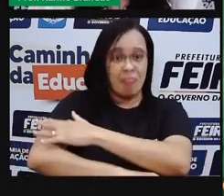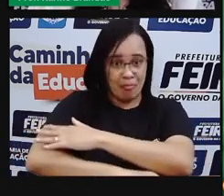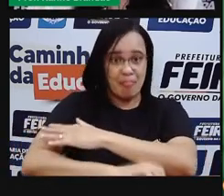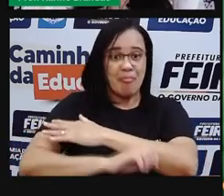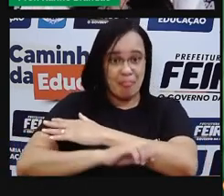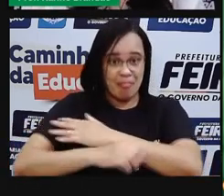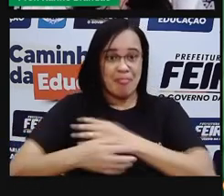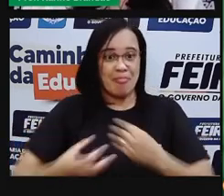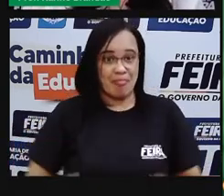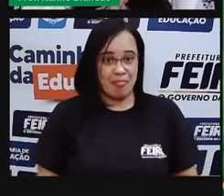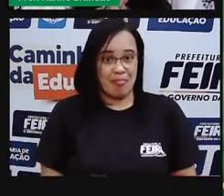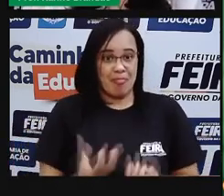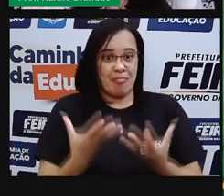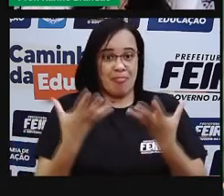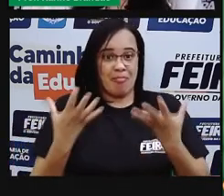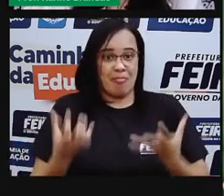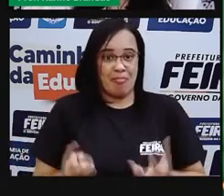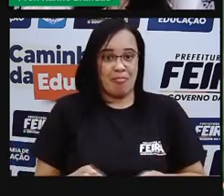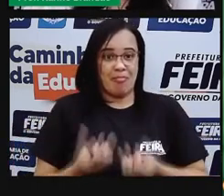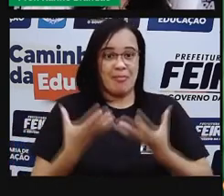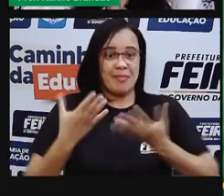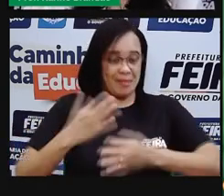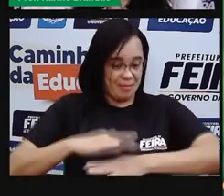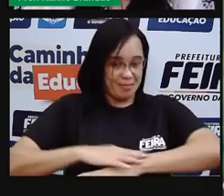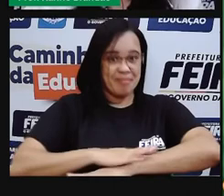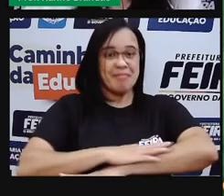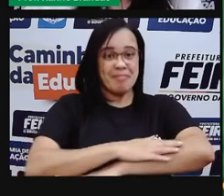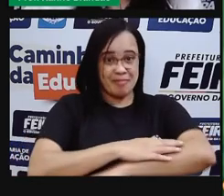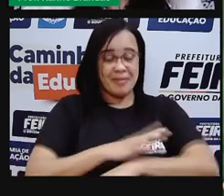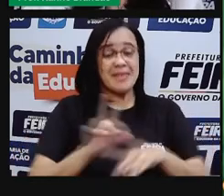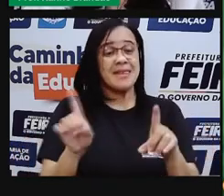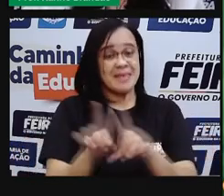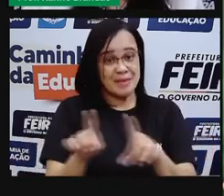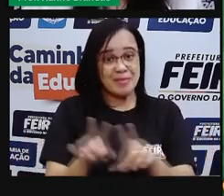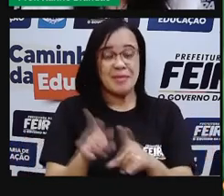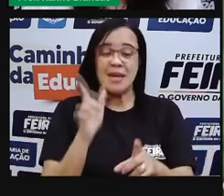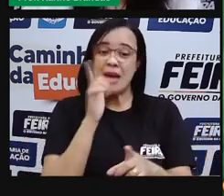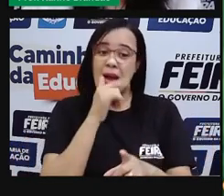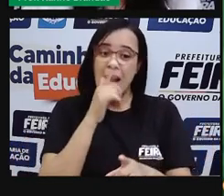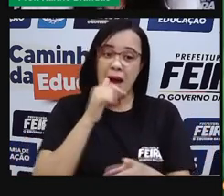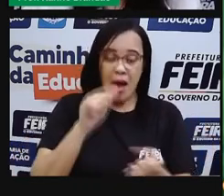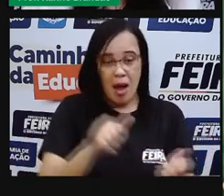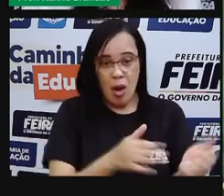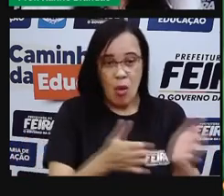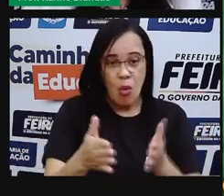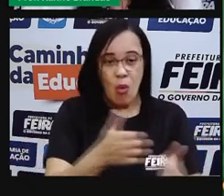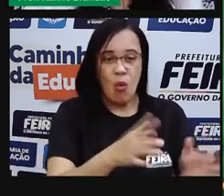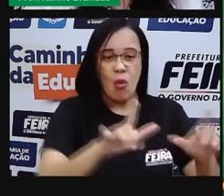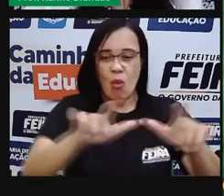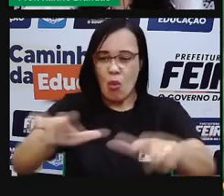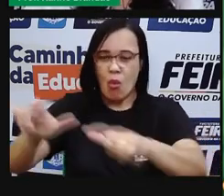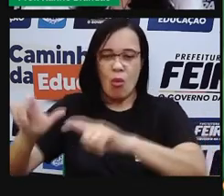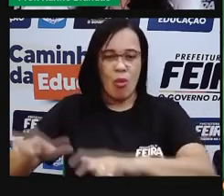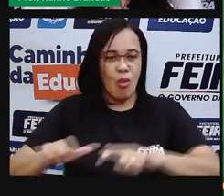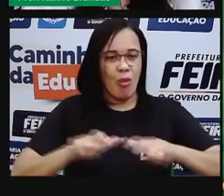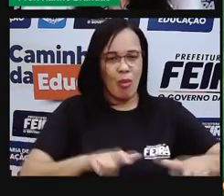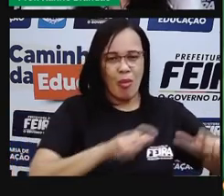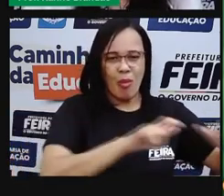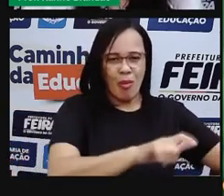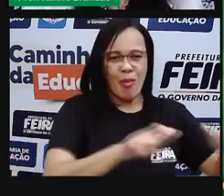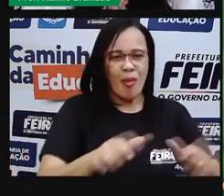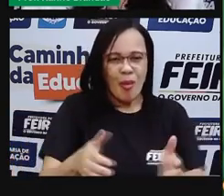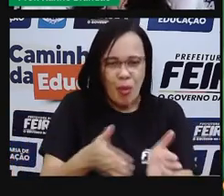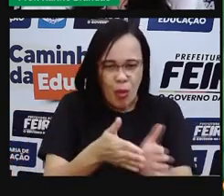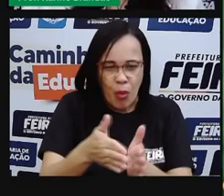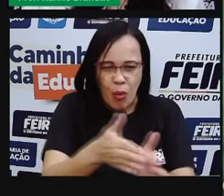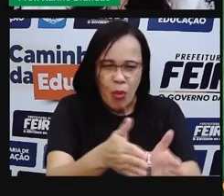água. E os rios, os mares, os lagos, lagoas, córregos, o que vai acontecer?